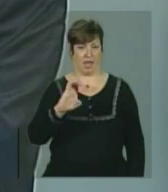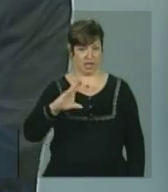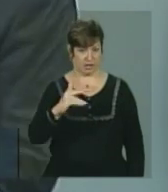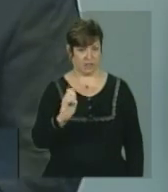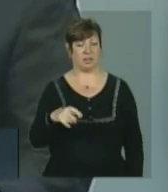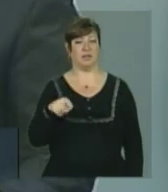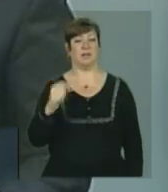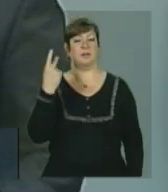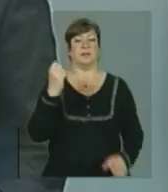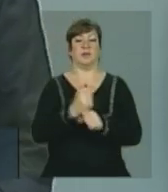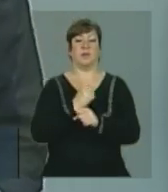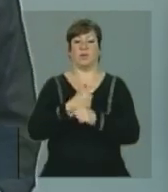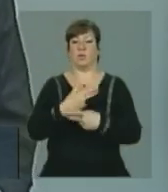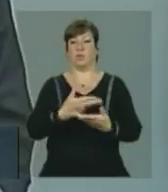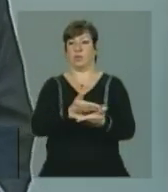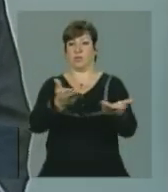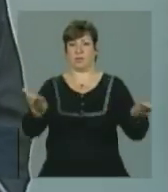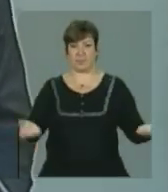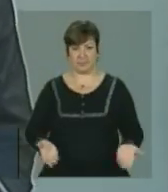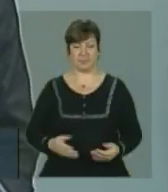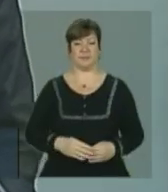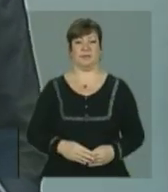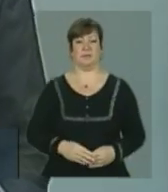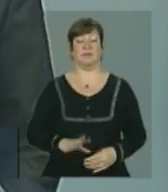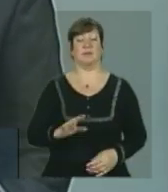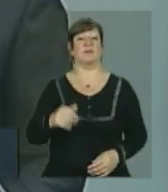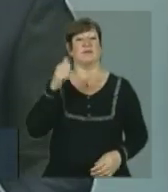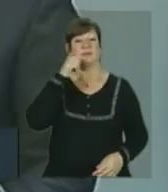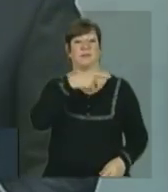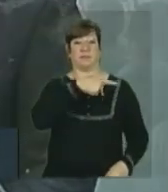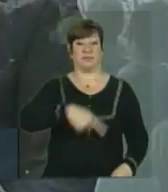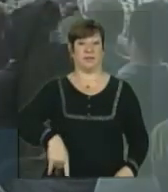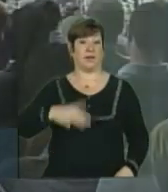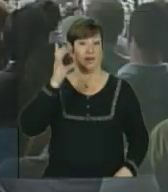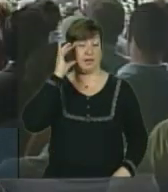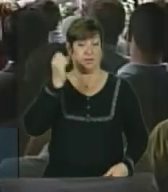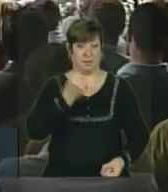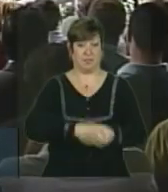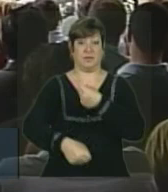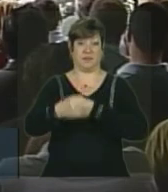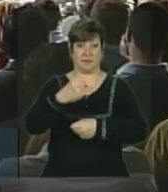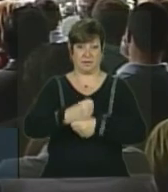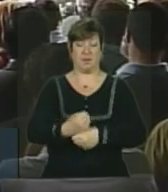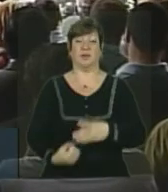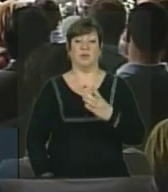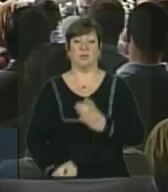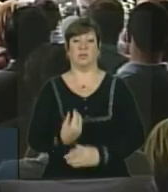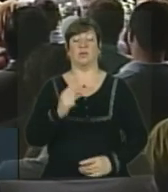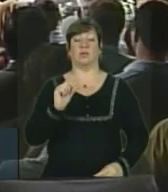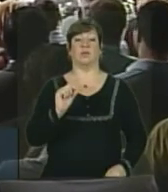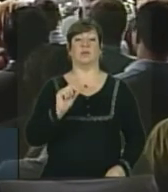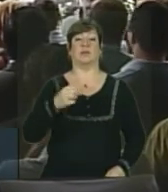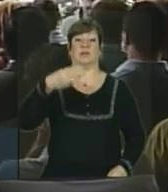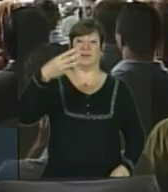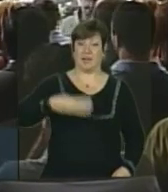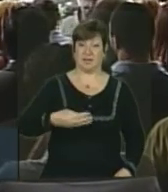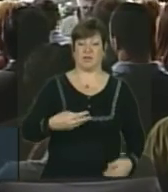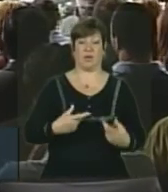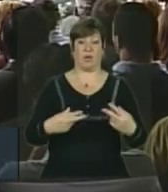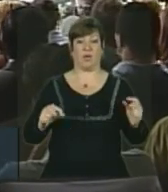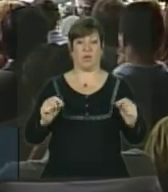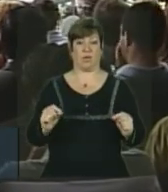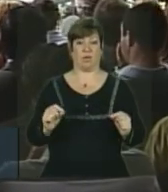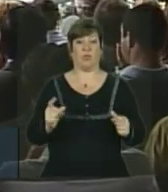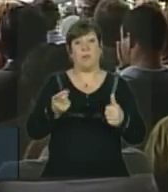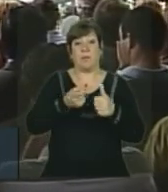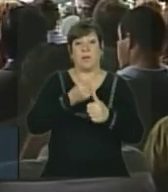equipamento. E a presidenta Dilma, o ano passado, lançou uma terceira iniciativa. no